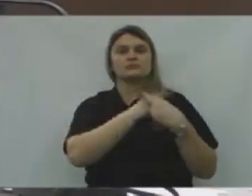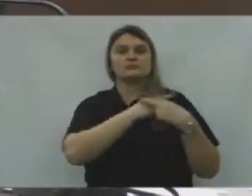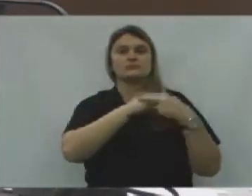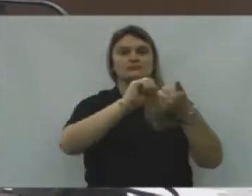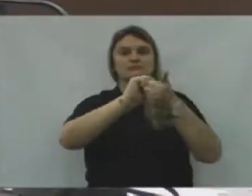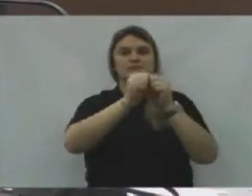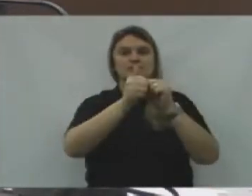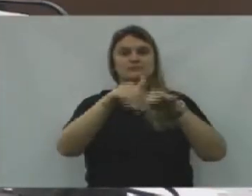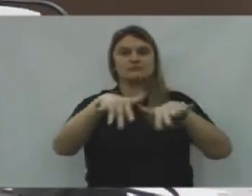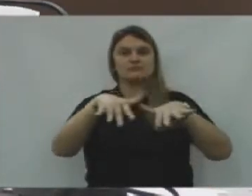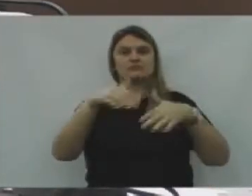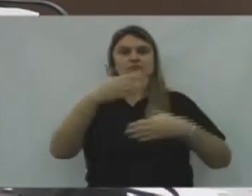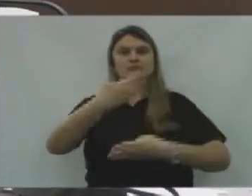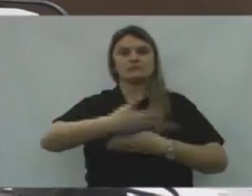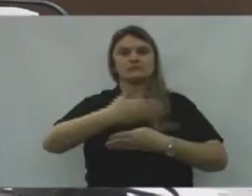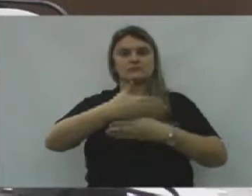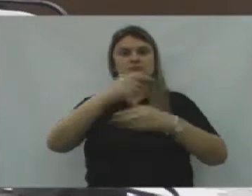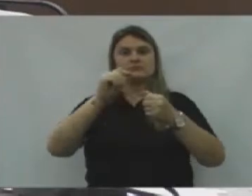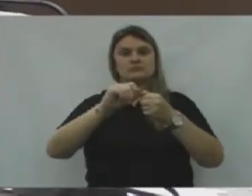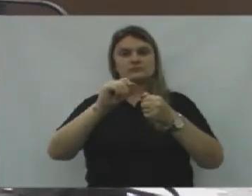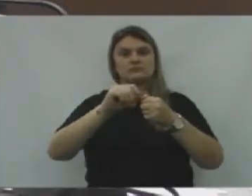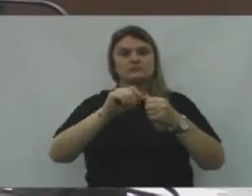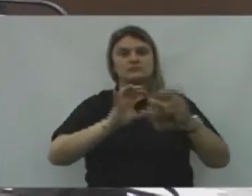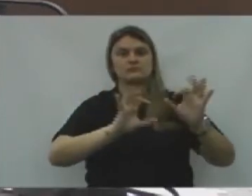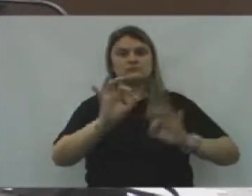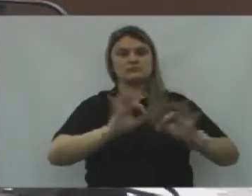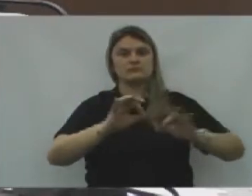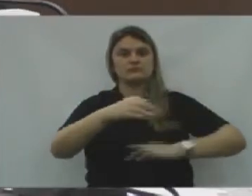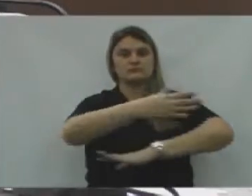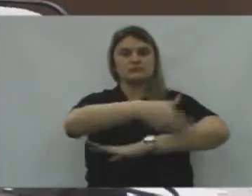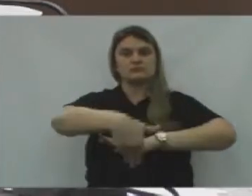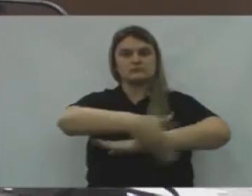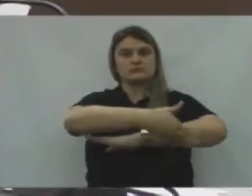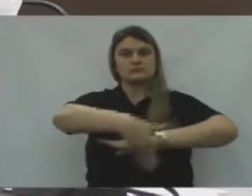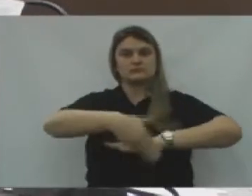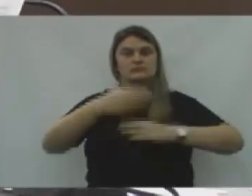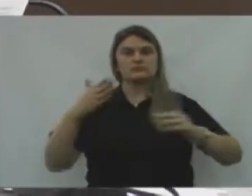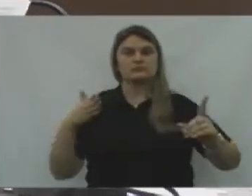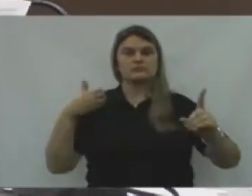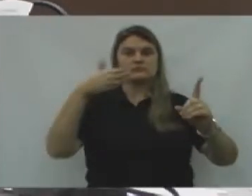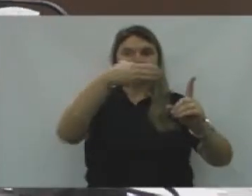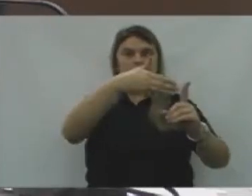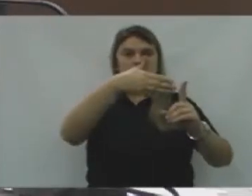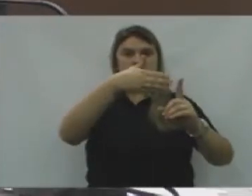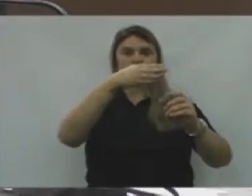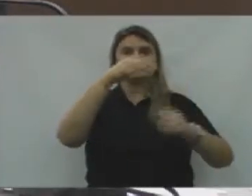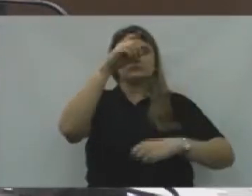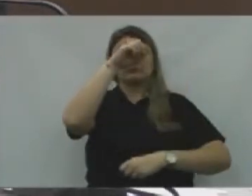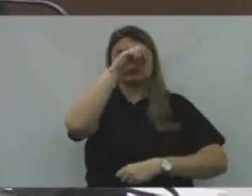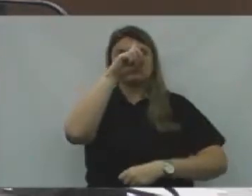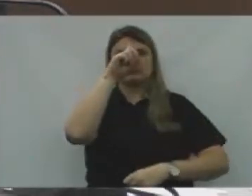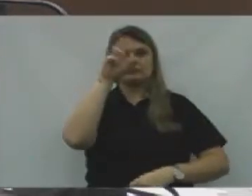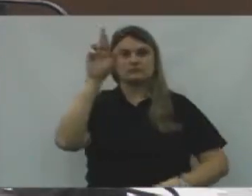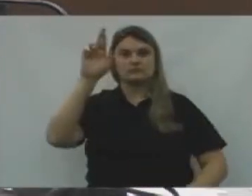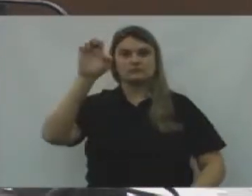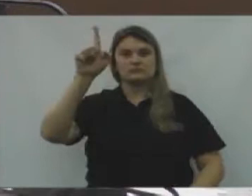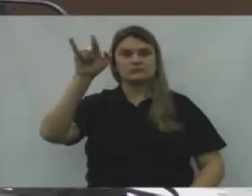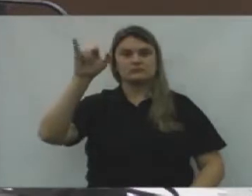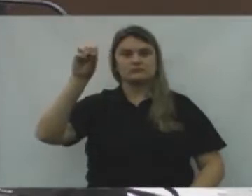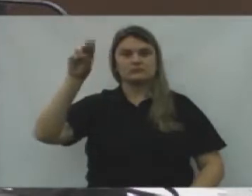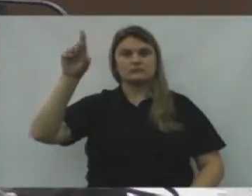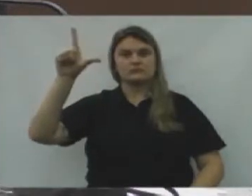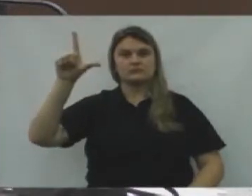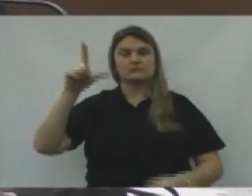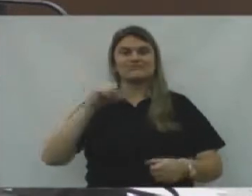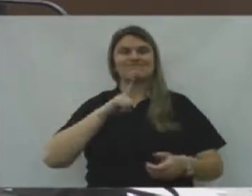Obras, Para que faça a manutenção da via, Que dá acesso ao hospital regional, Justificativa,